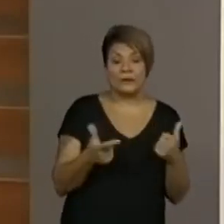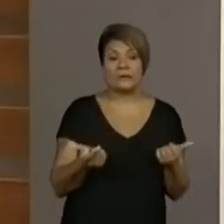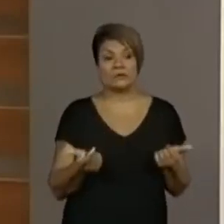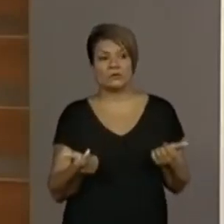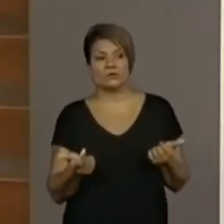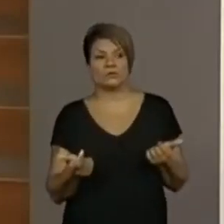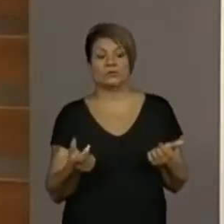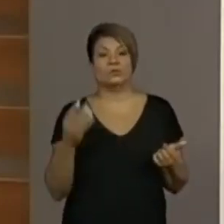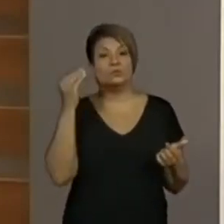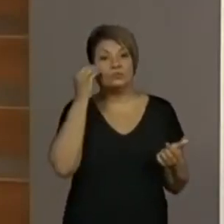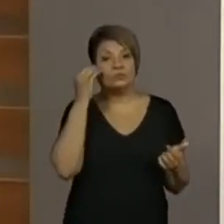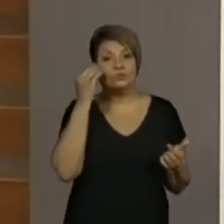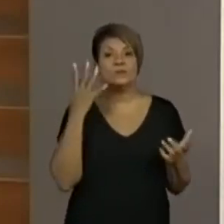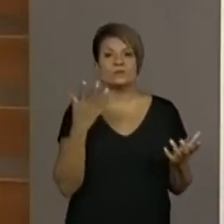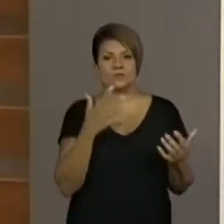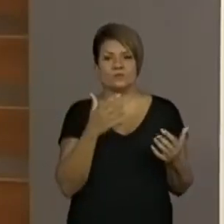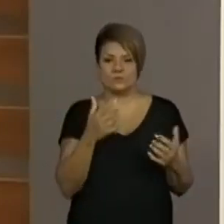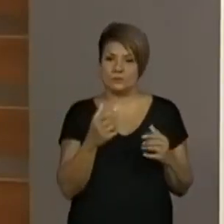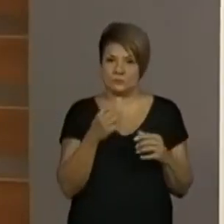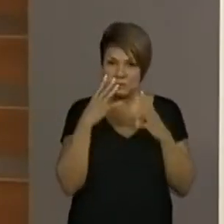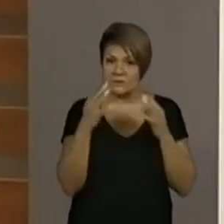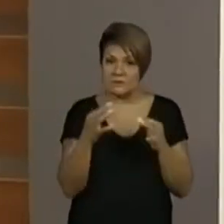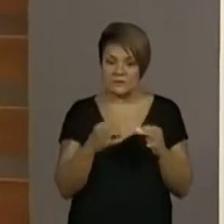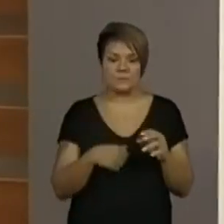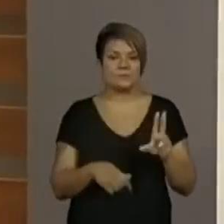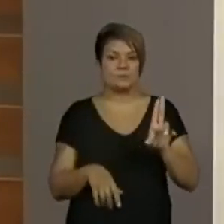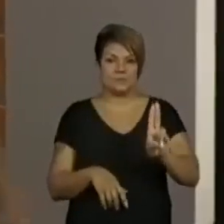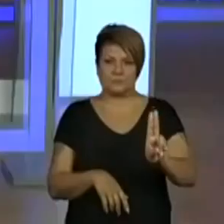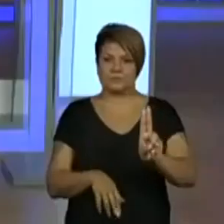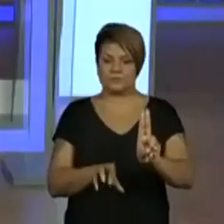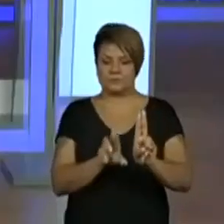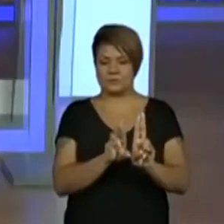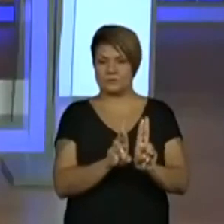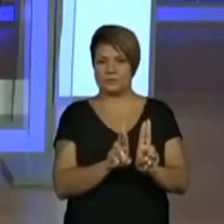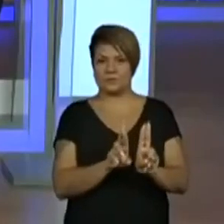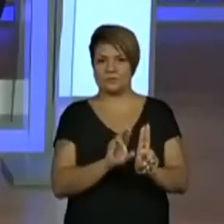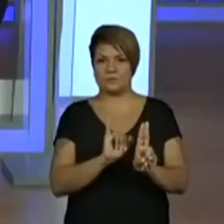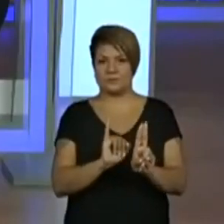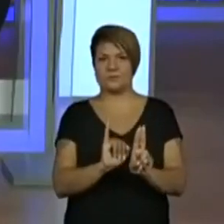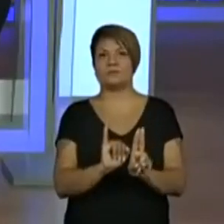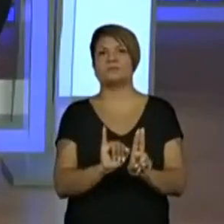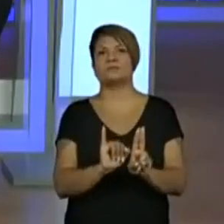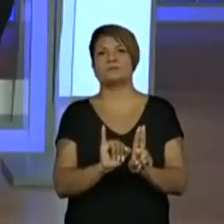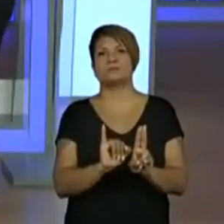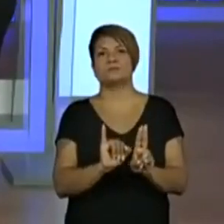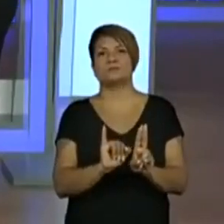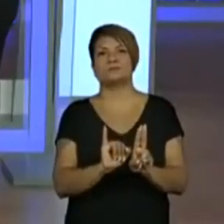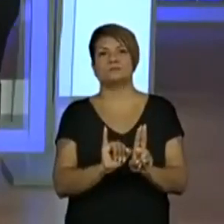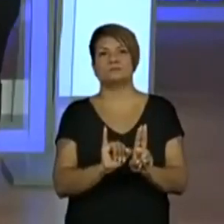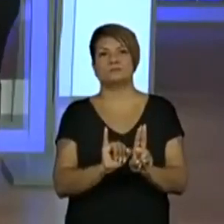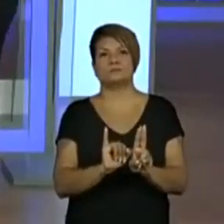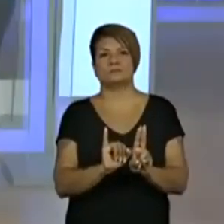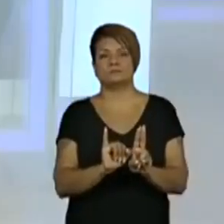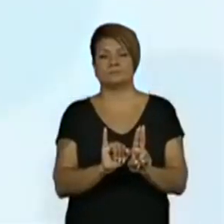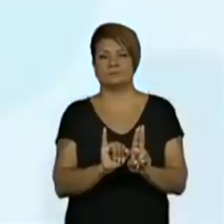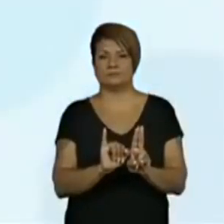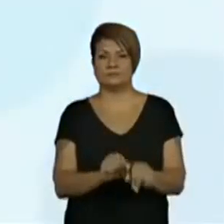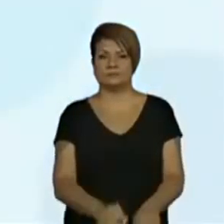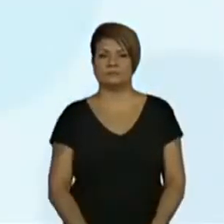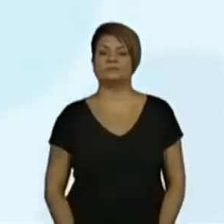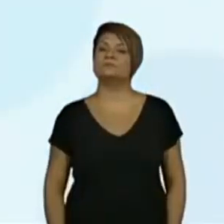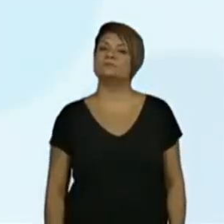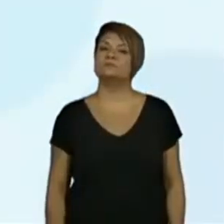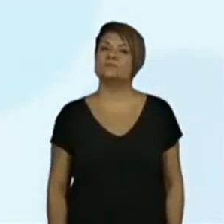saber, vem junto com a gente. A próxima letra, qual que é? A letra I. Então, vamos colocar a letra N. A letra I.